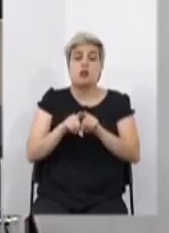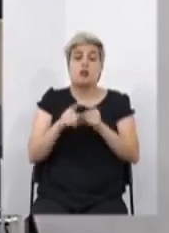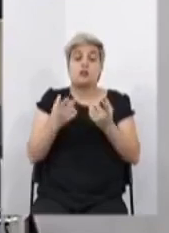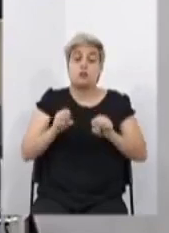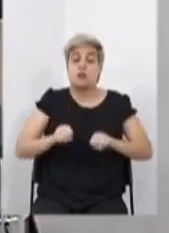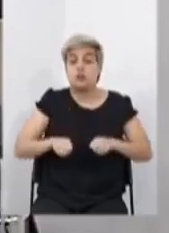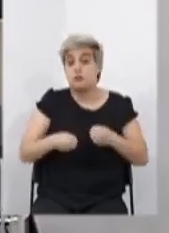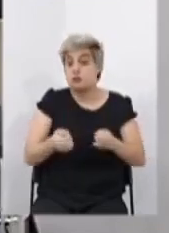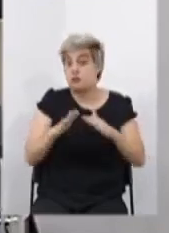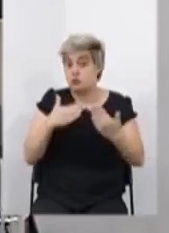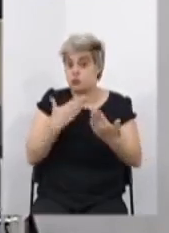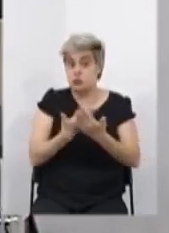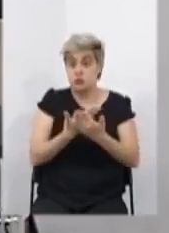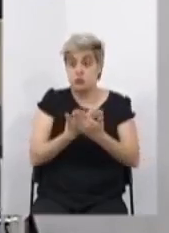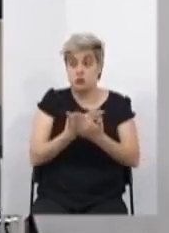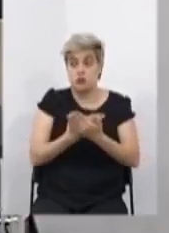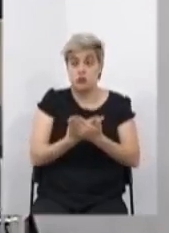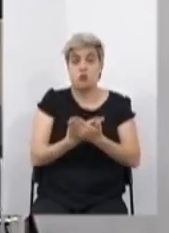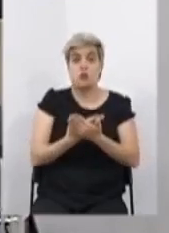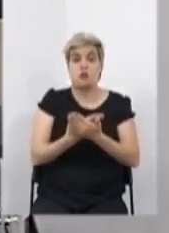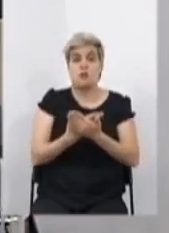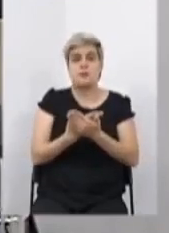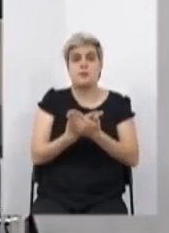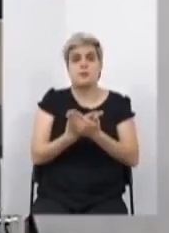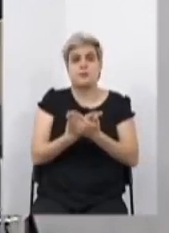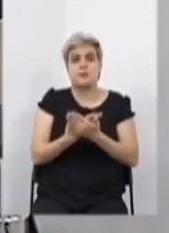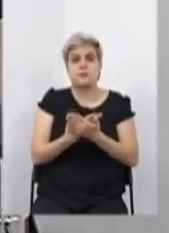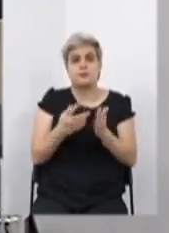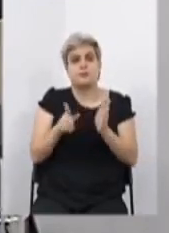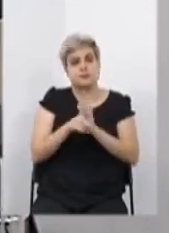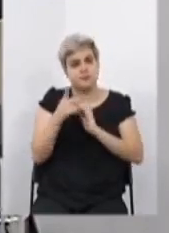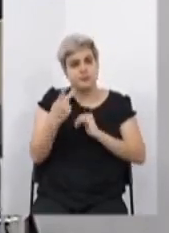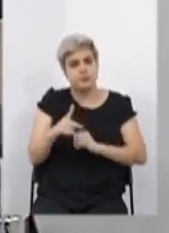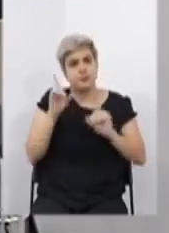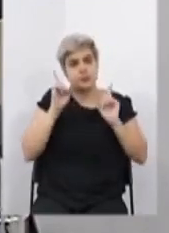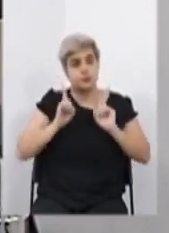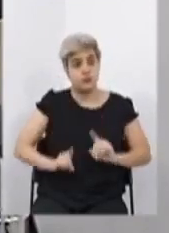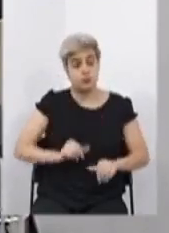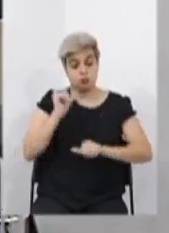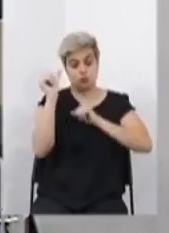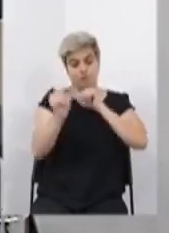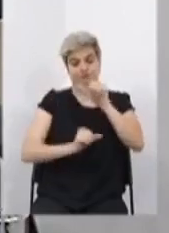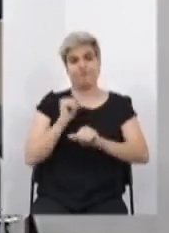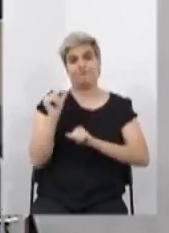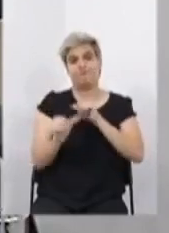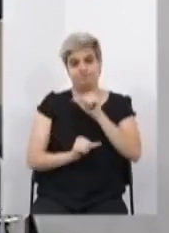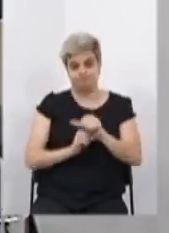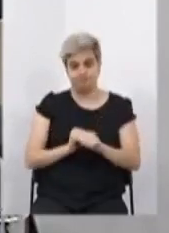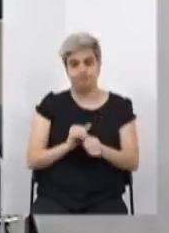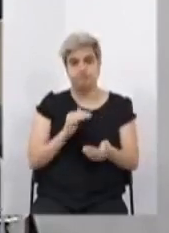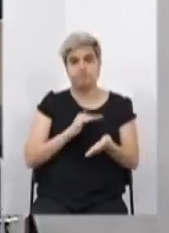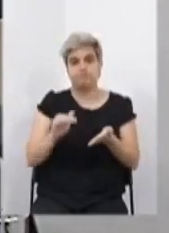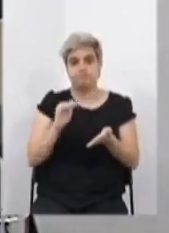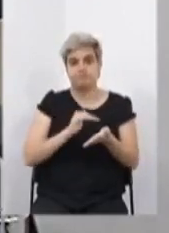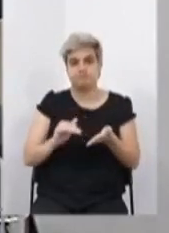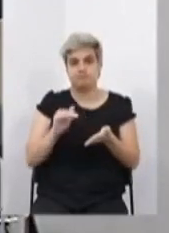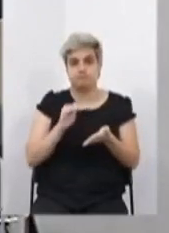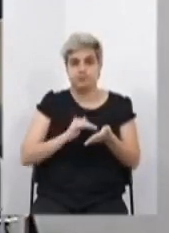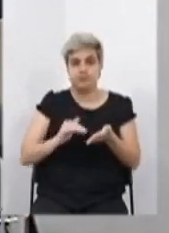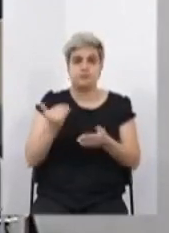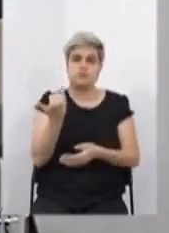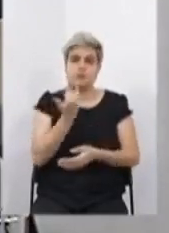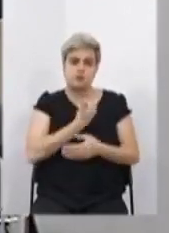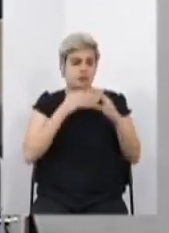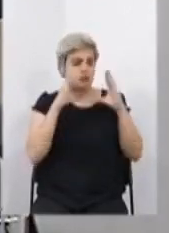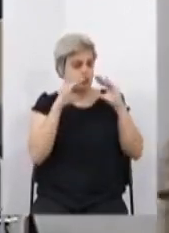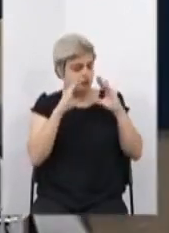das escolas especiais do Estado de Minas, que hoje passam para outra realidade. A secretária me tranquilizou sobre